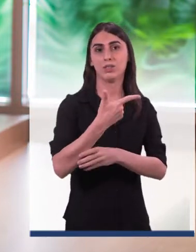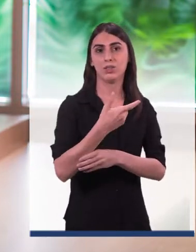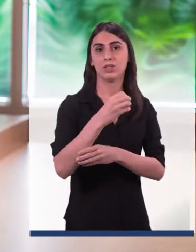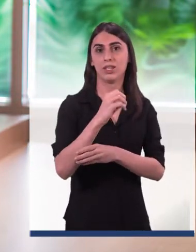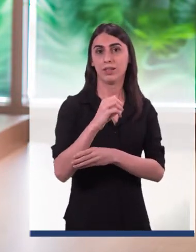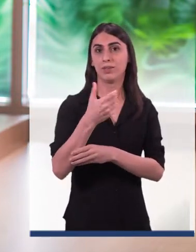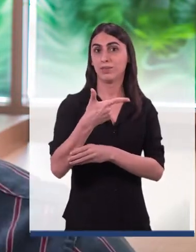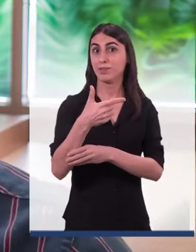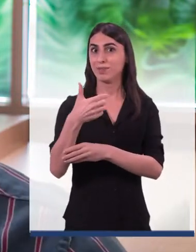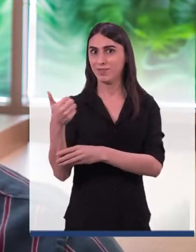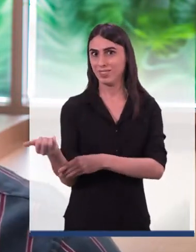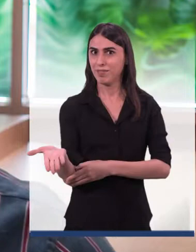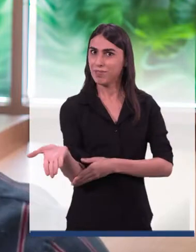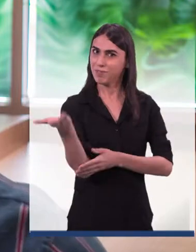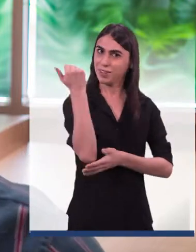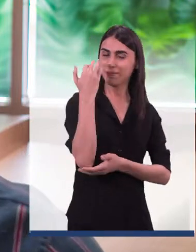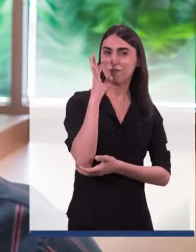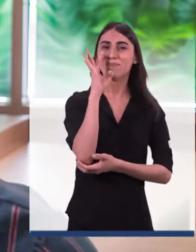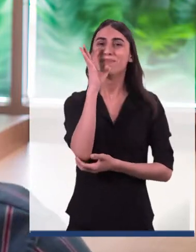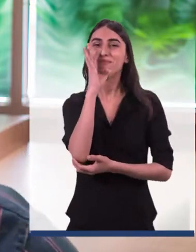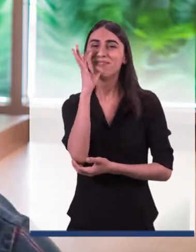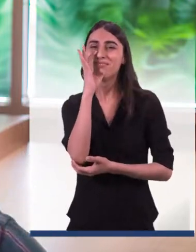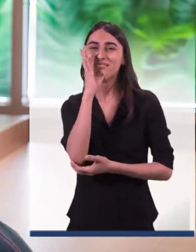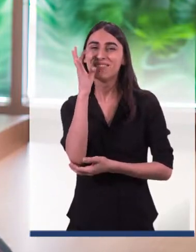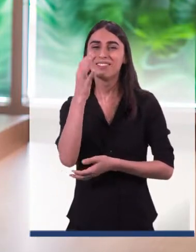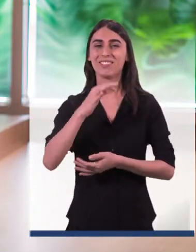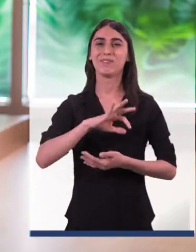PROEC no ano de 2021. Vamos assistir?